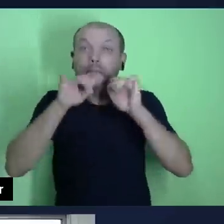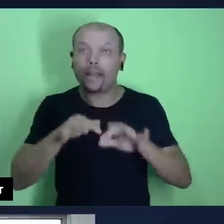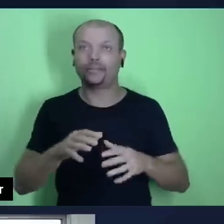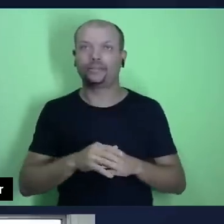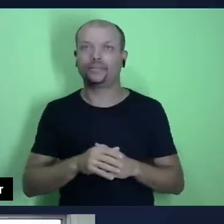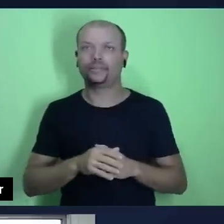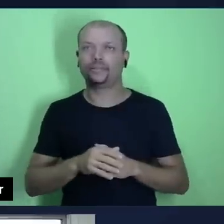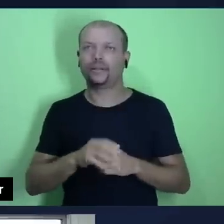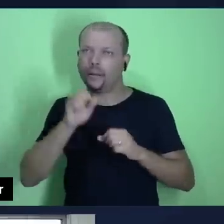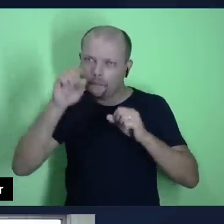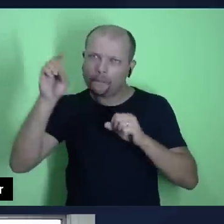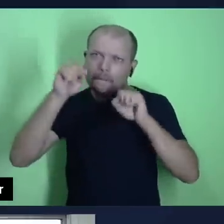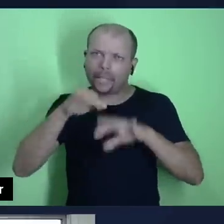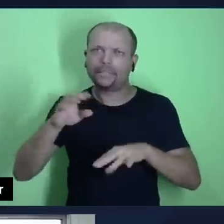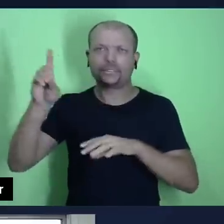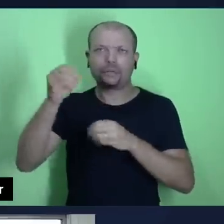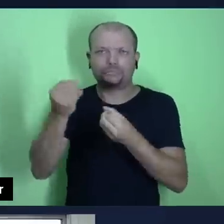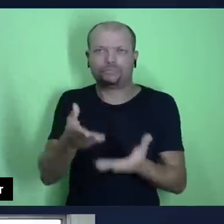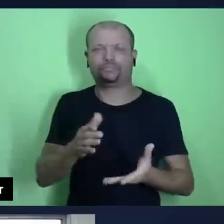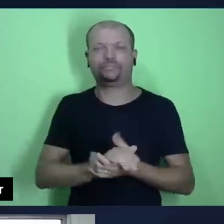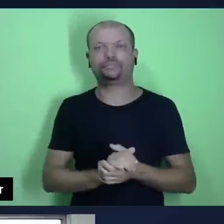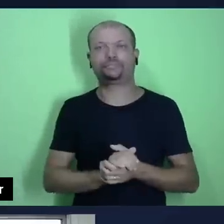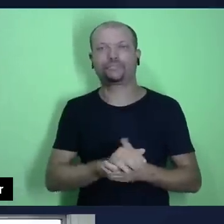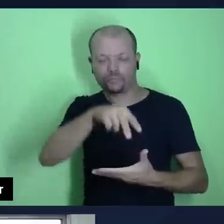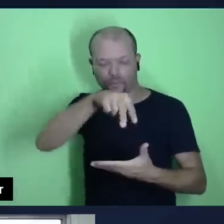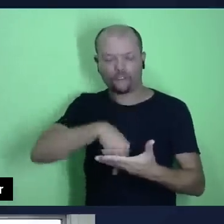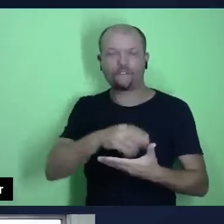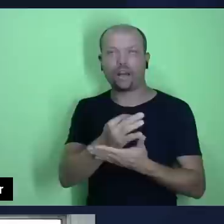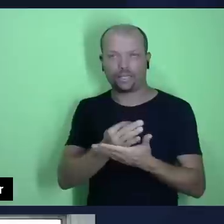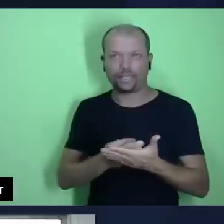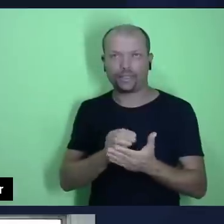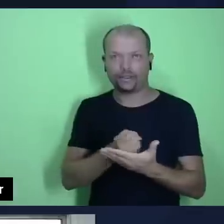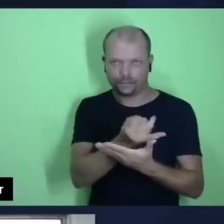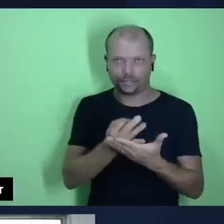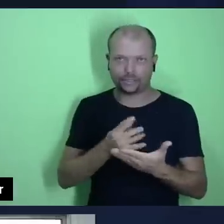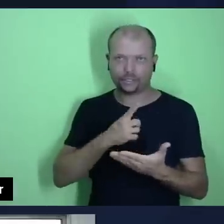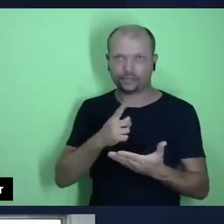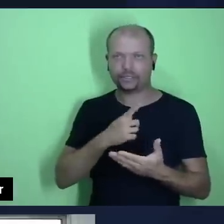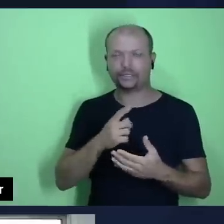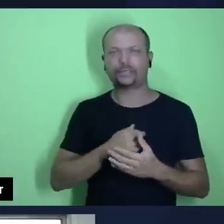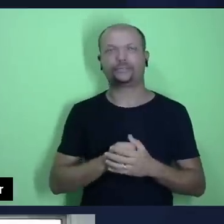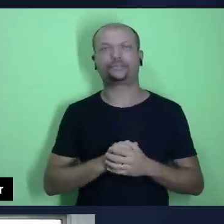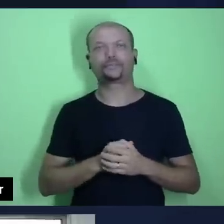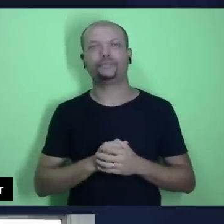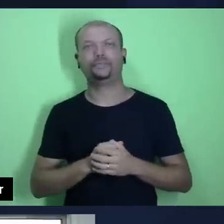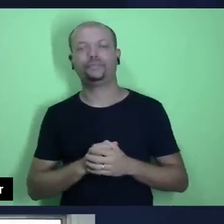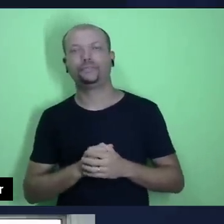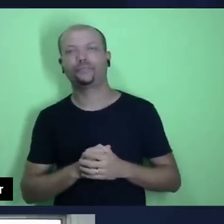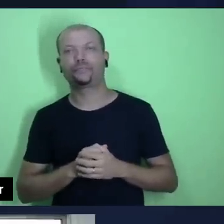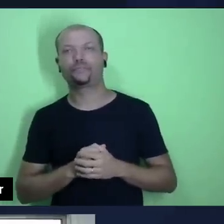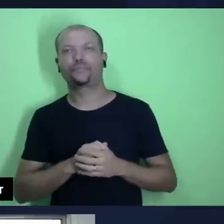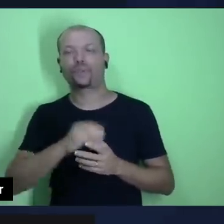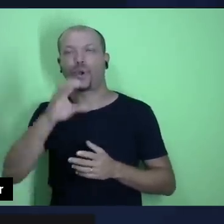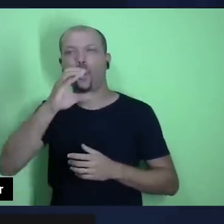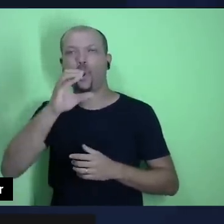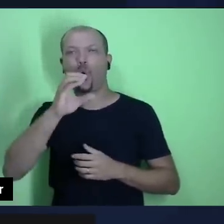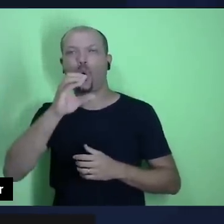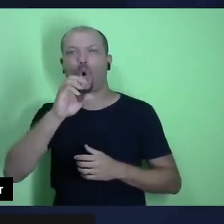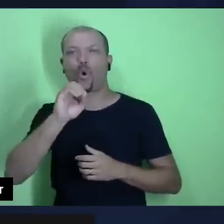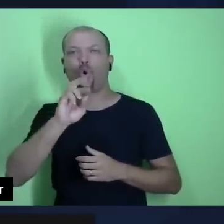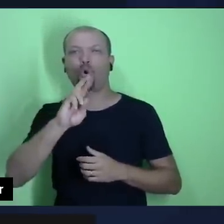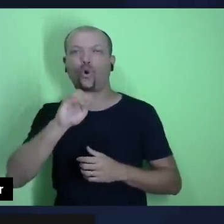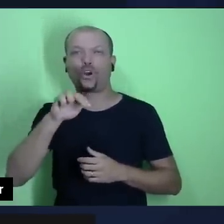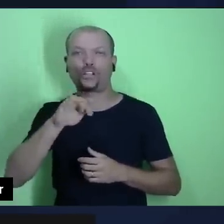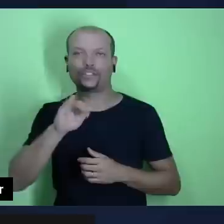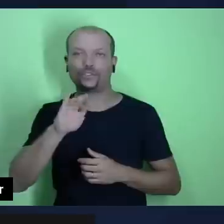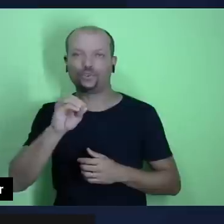da bênção divina. Eu gostaria de ler um texto que está na própria lição, segundo aos Coríntios, capítulo nove, o amigo pode nos